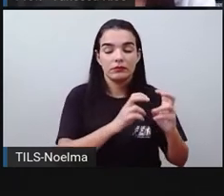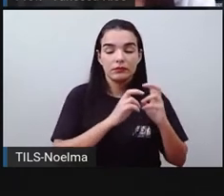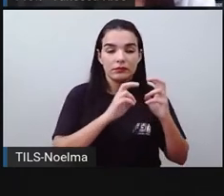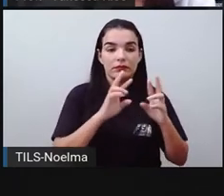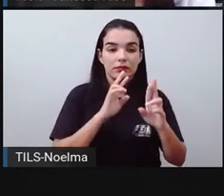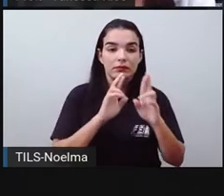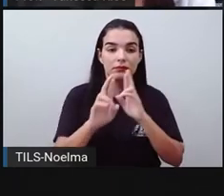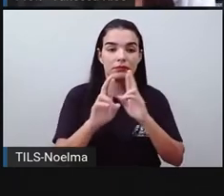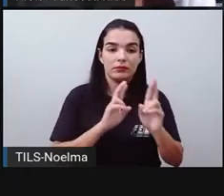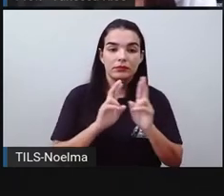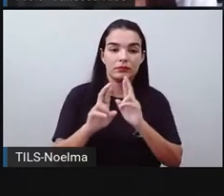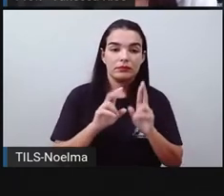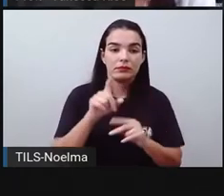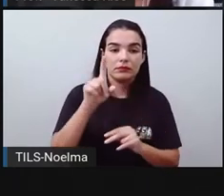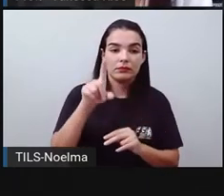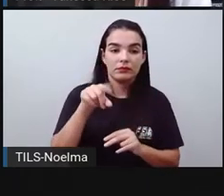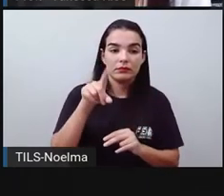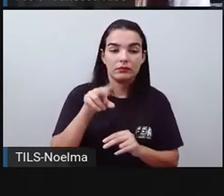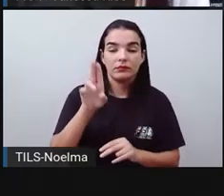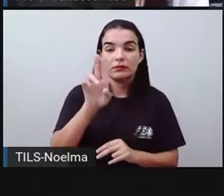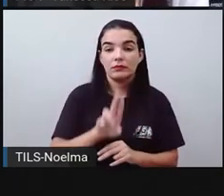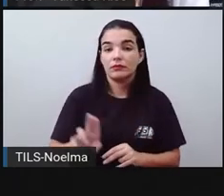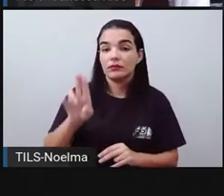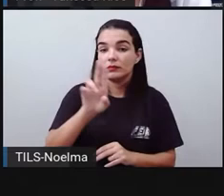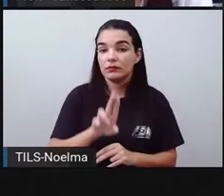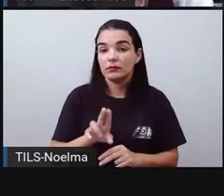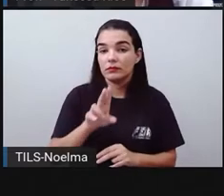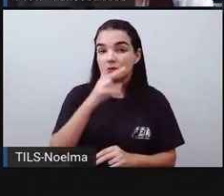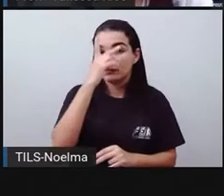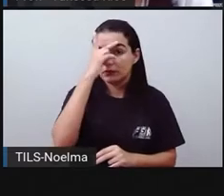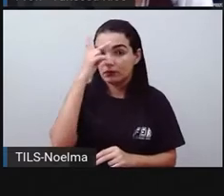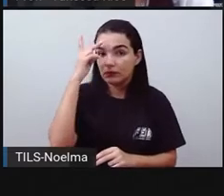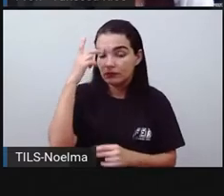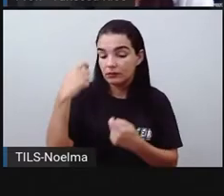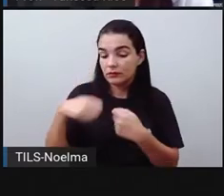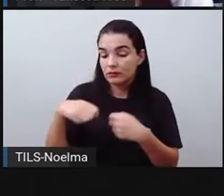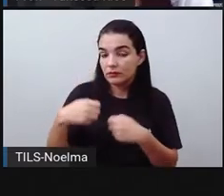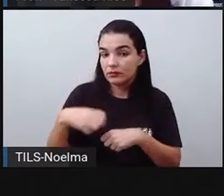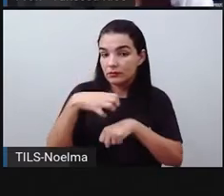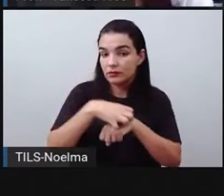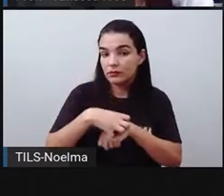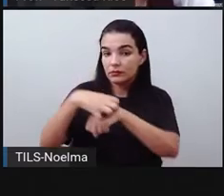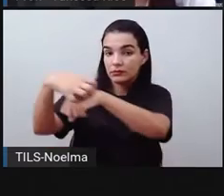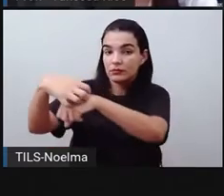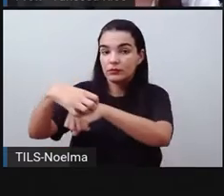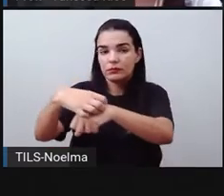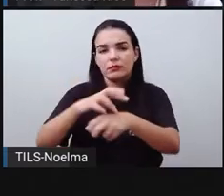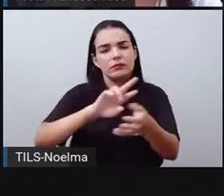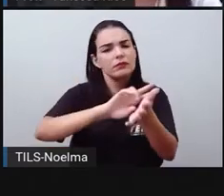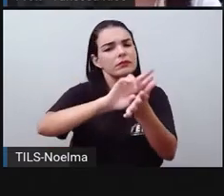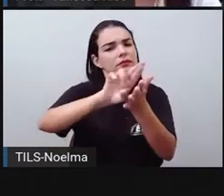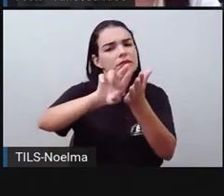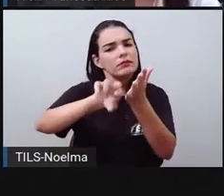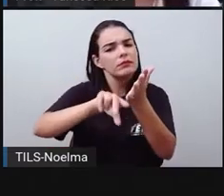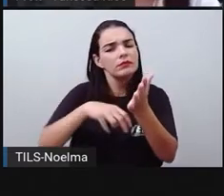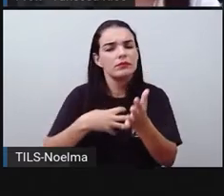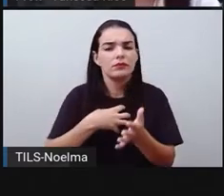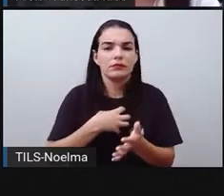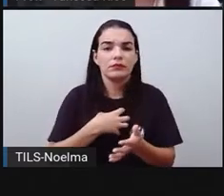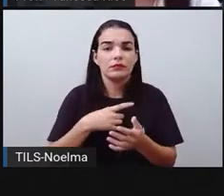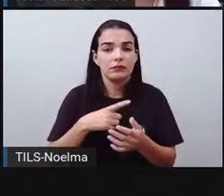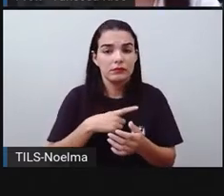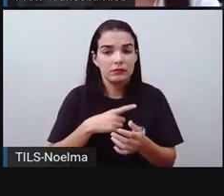por nossas, pelas pessoas que precisam se transportar de diversas formas, né? Então, existem aí o transporte